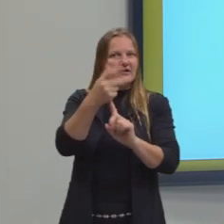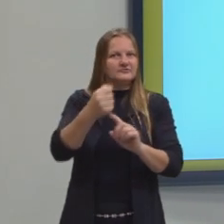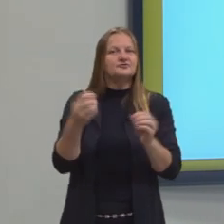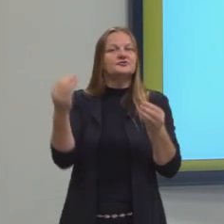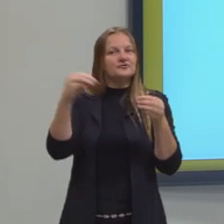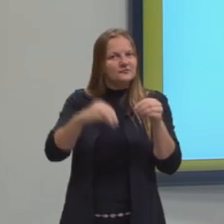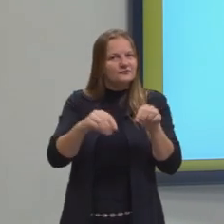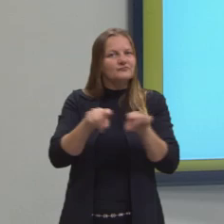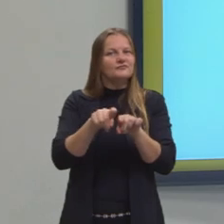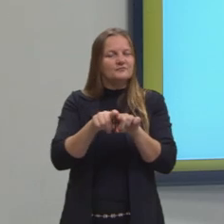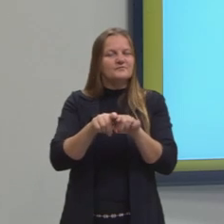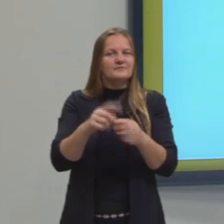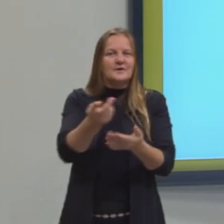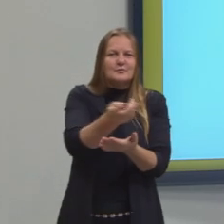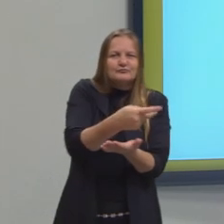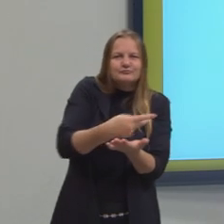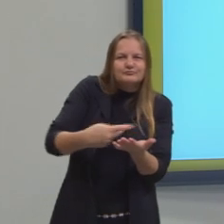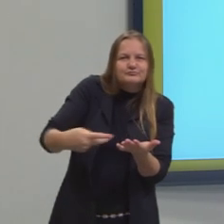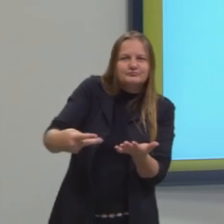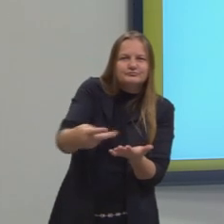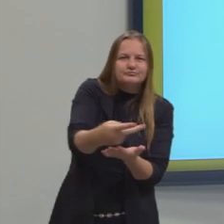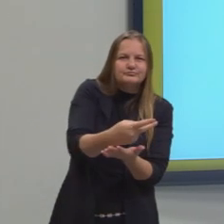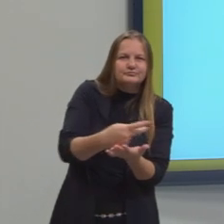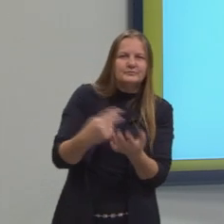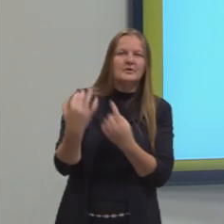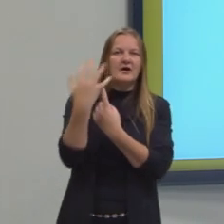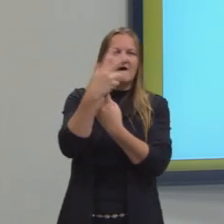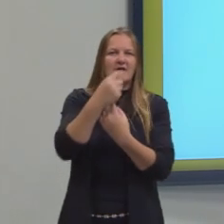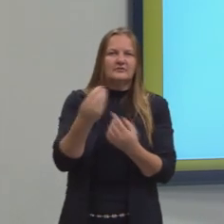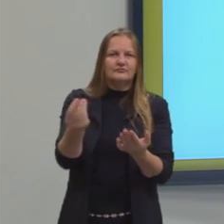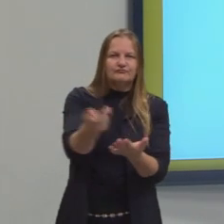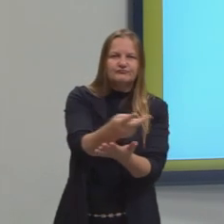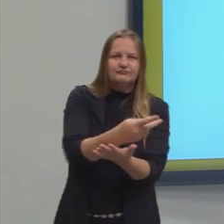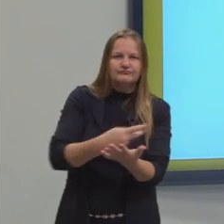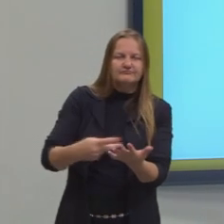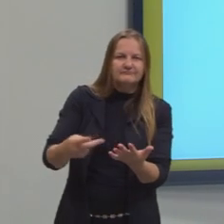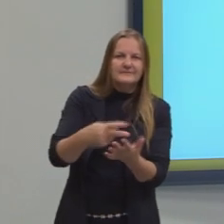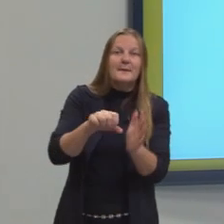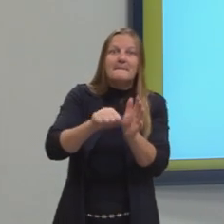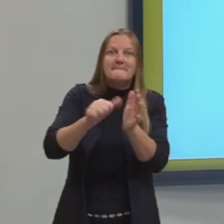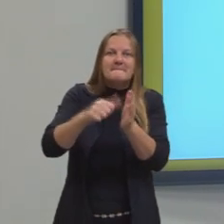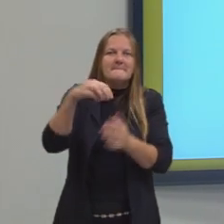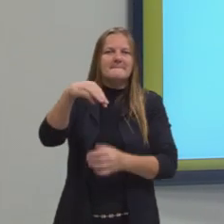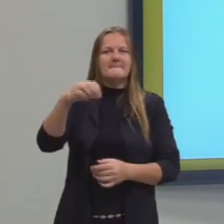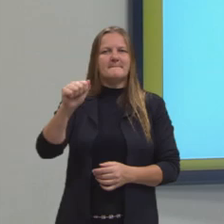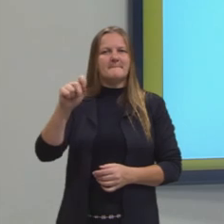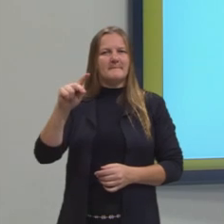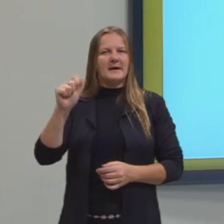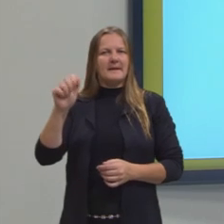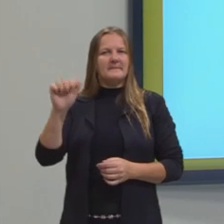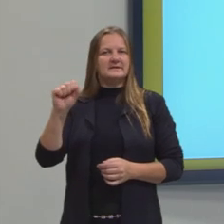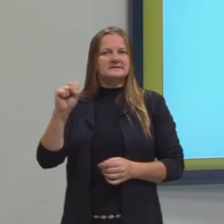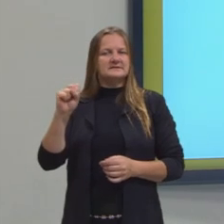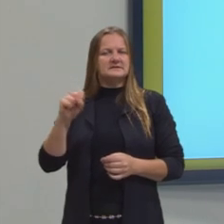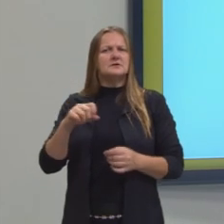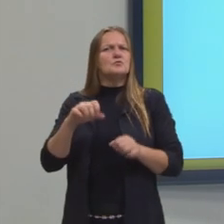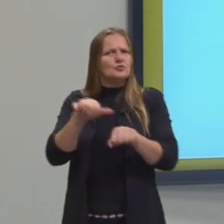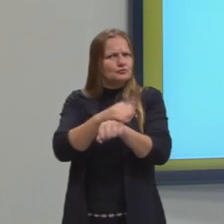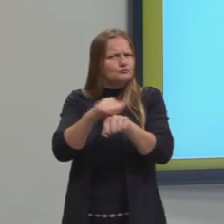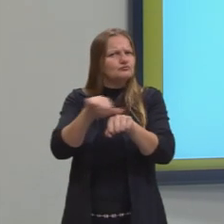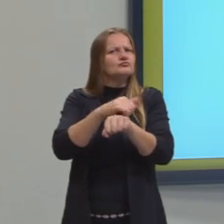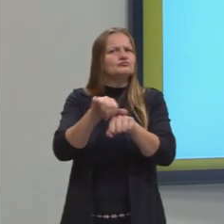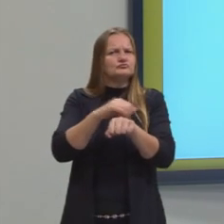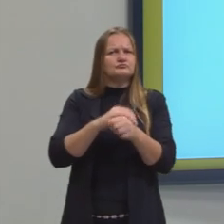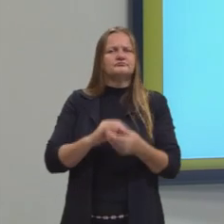questão ali sobre técnicas da arte, como os primeiros mapas foram feitos com muita técnica de